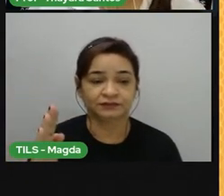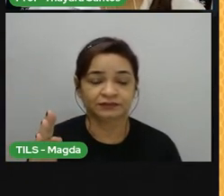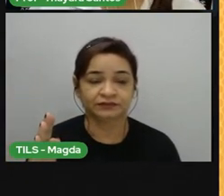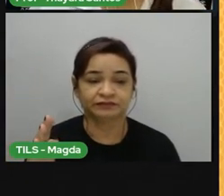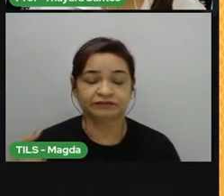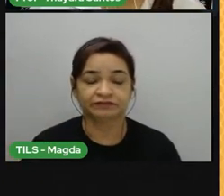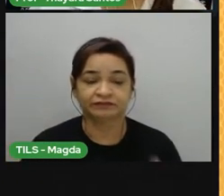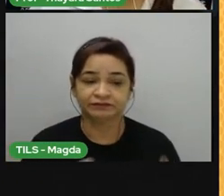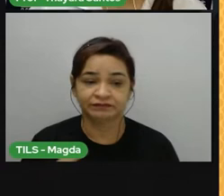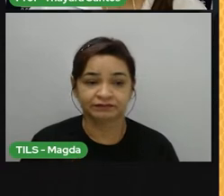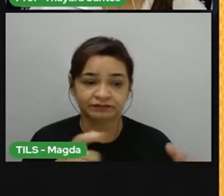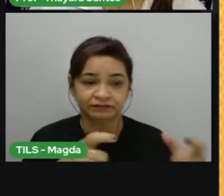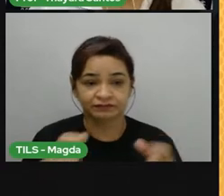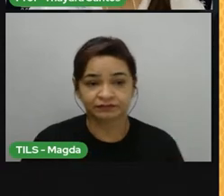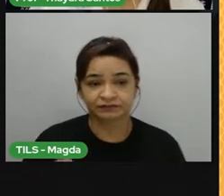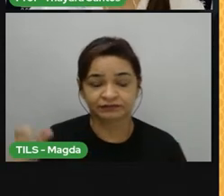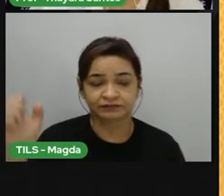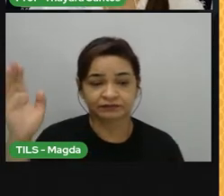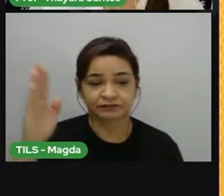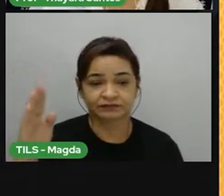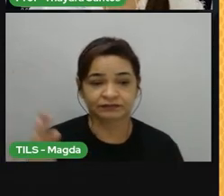regiões do Brasil. Vamos lá?